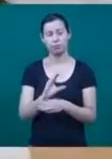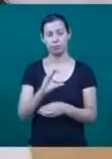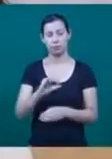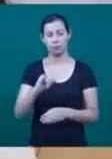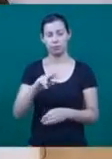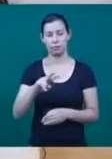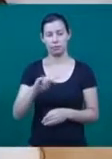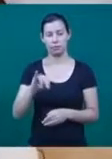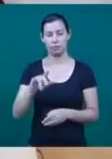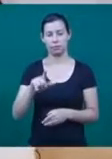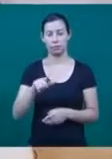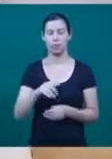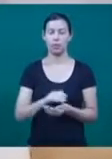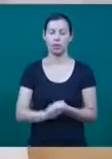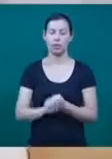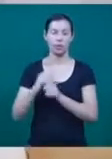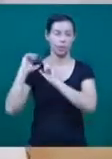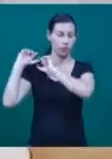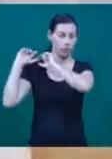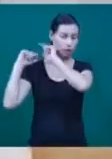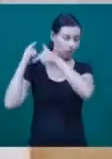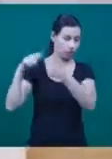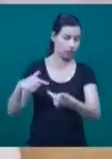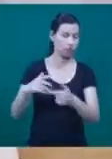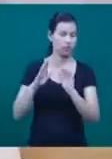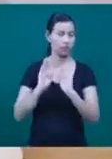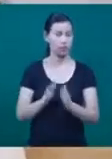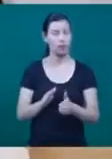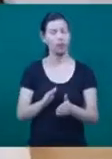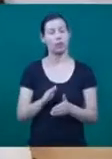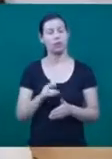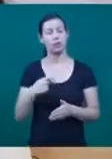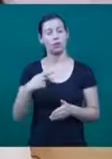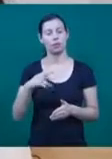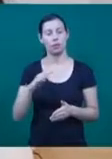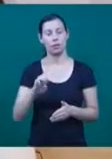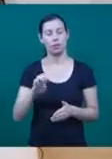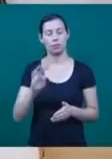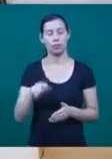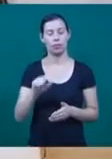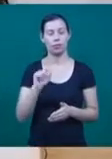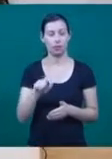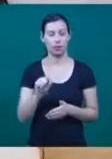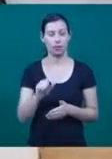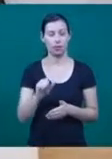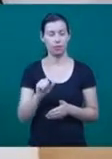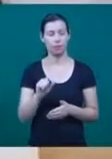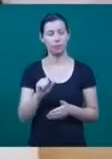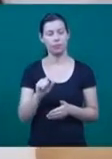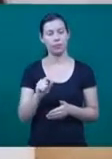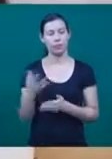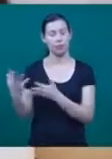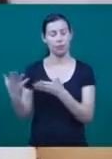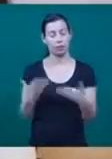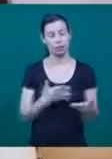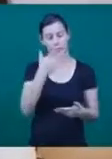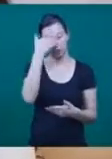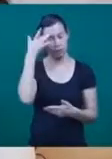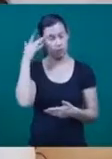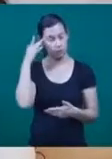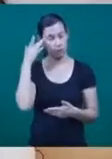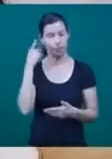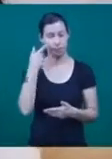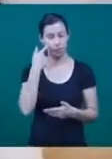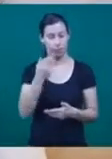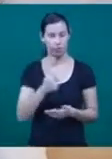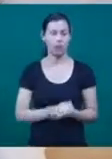tradicional do PET, que é uma das atividades que atrai maior público. E é uma atividade de caráter de ensino,